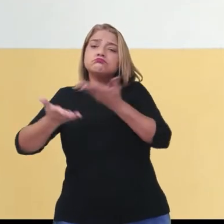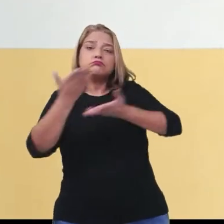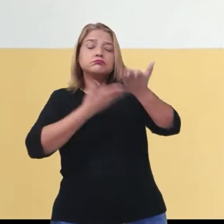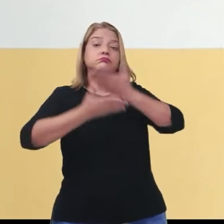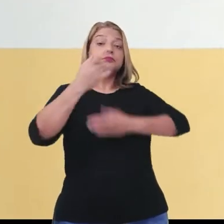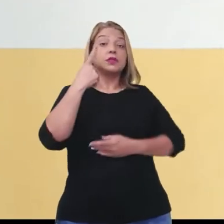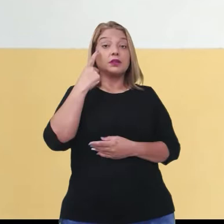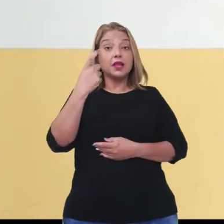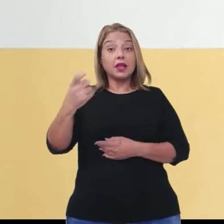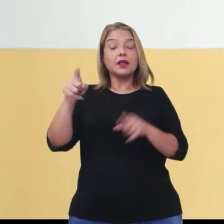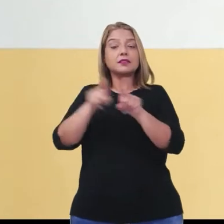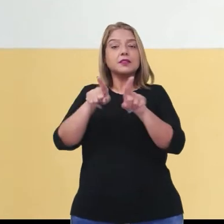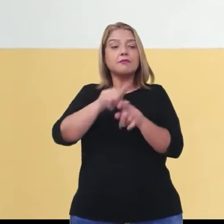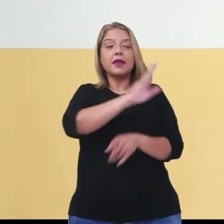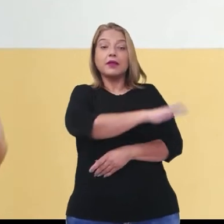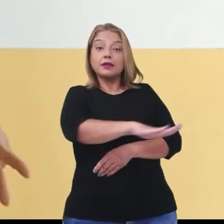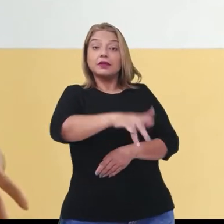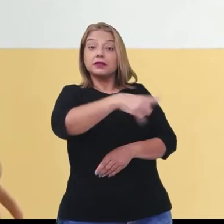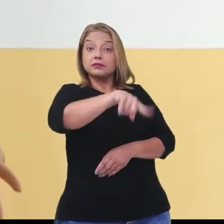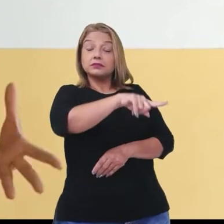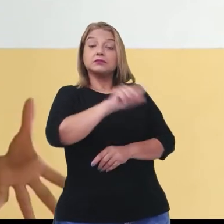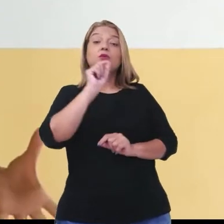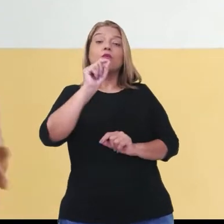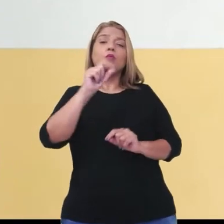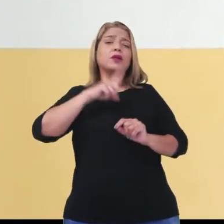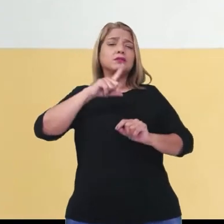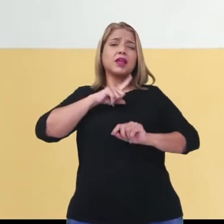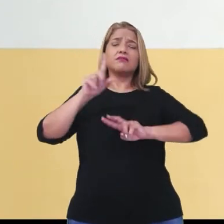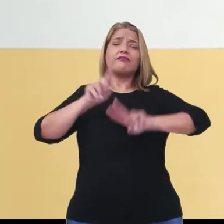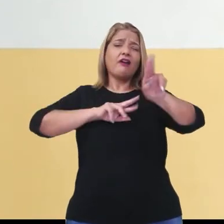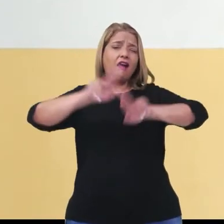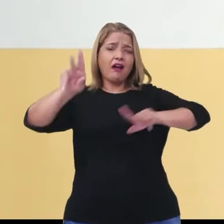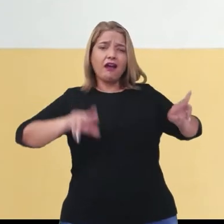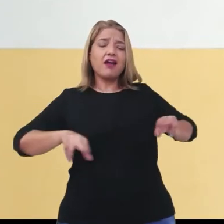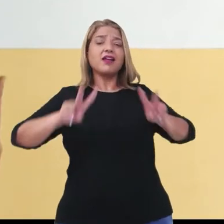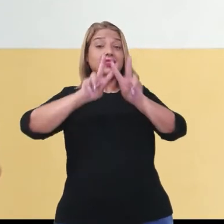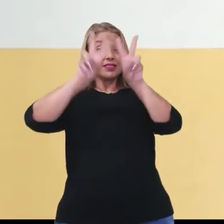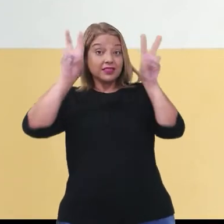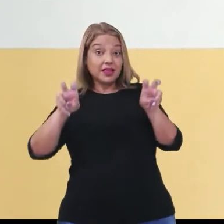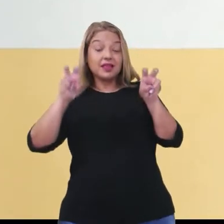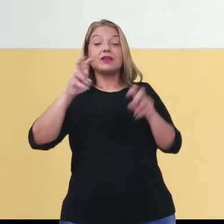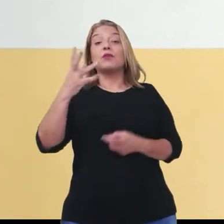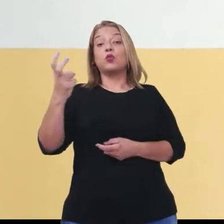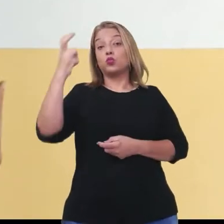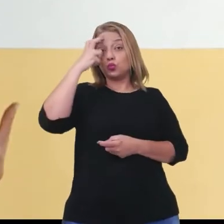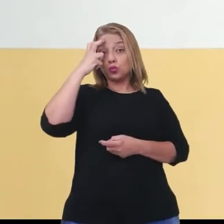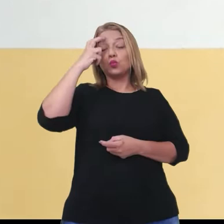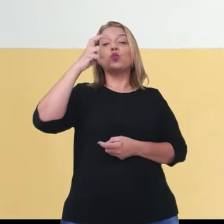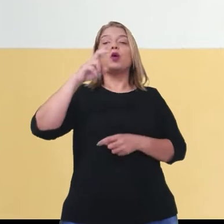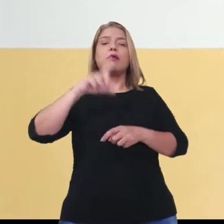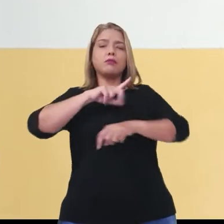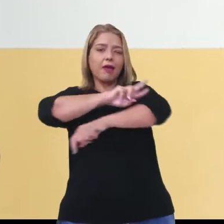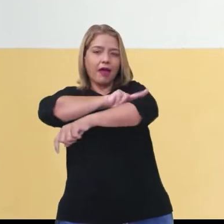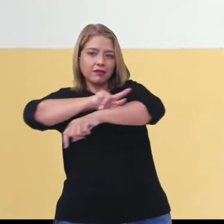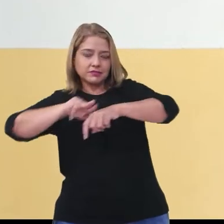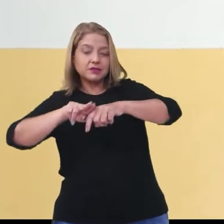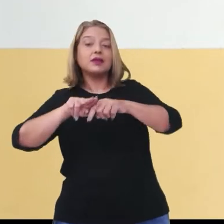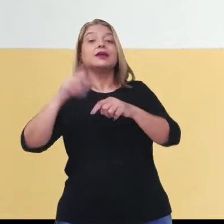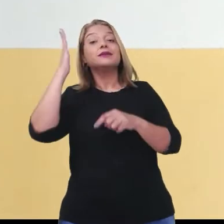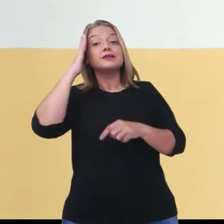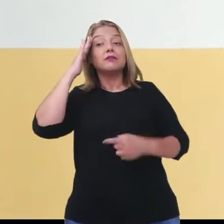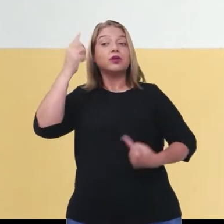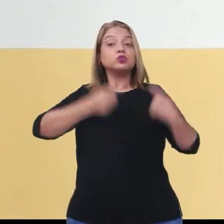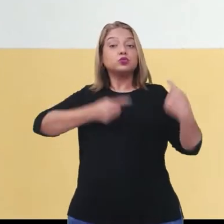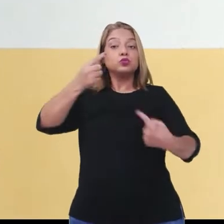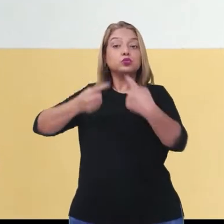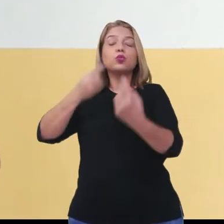interesses das crianças sobre a temática de diversidade cultural e racial, além de discutir a maneira como seria realizada